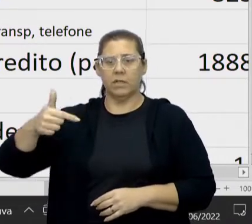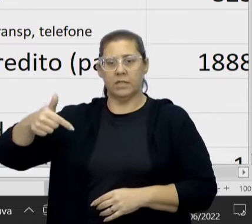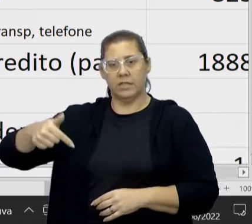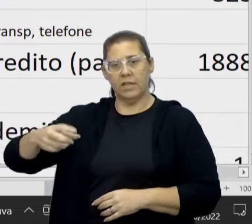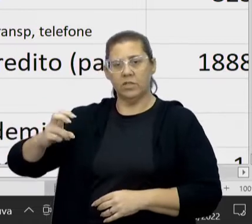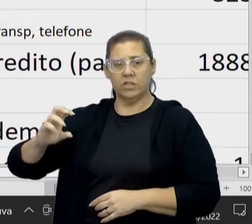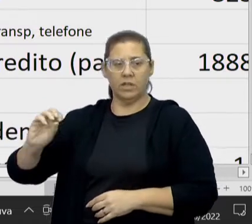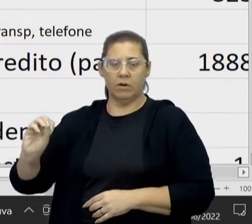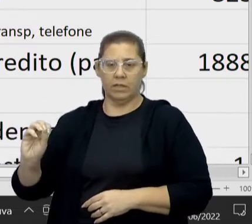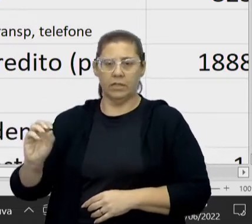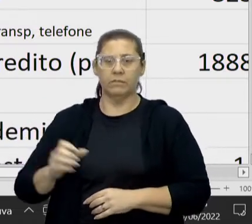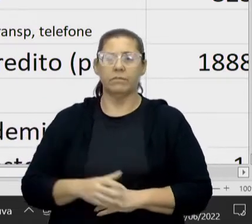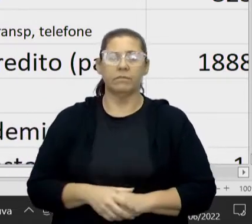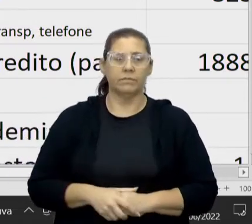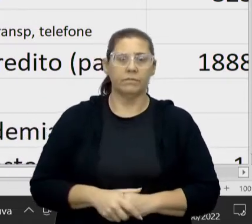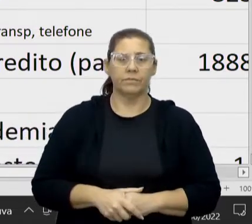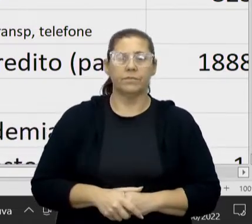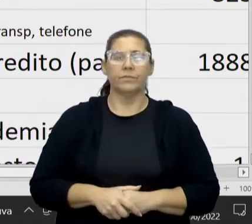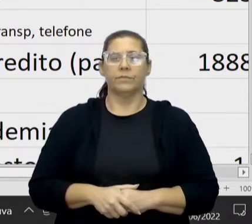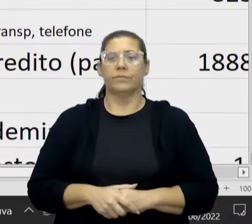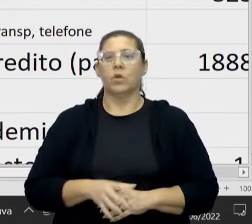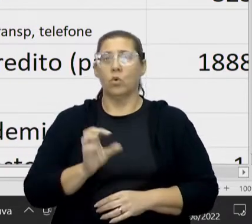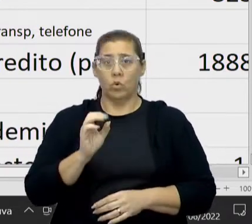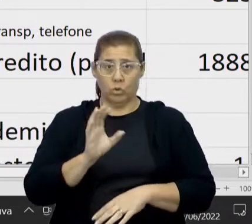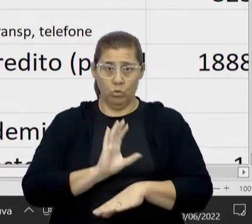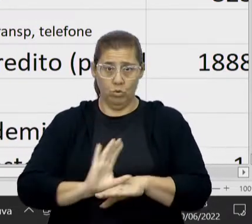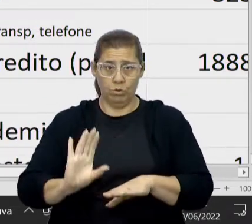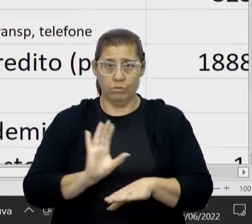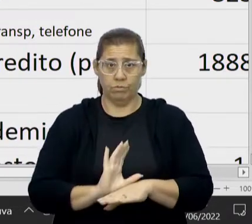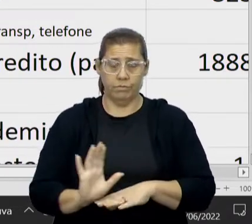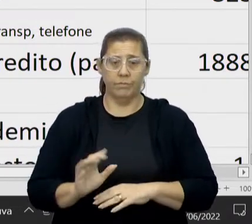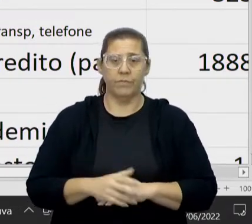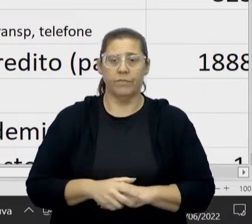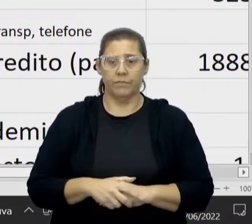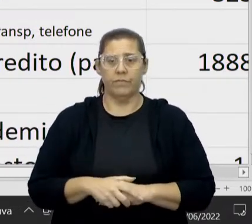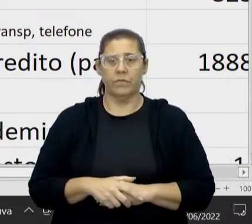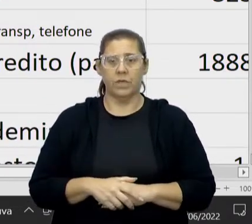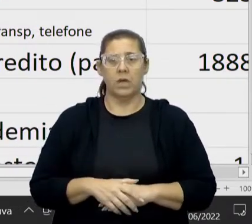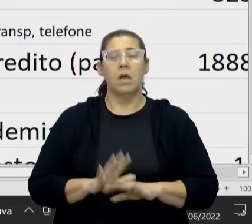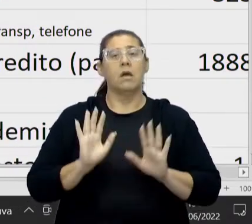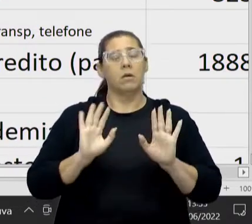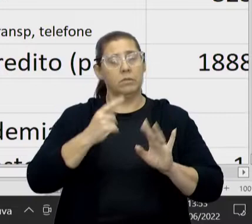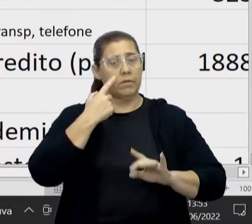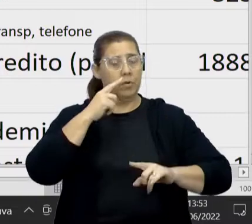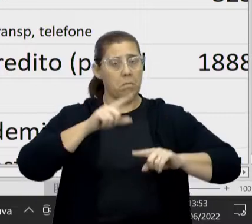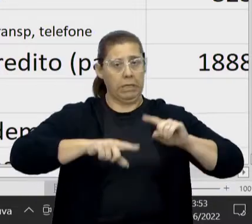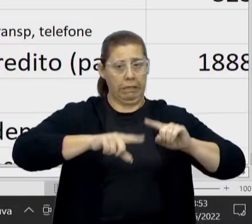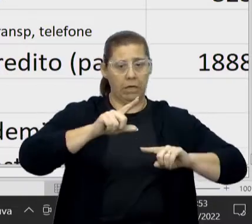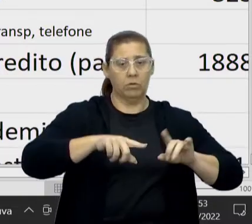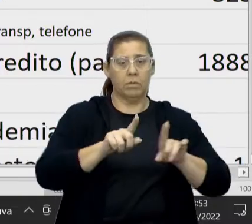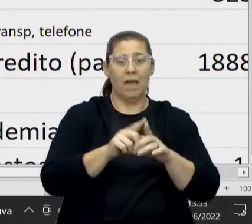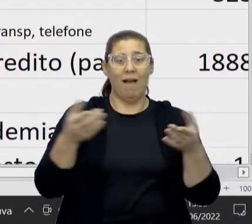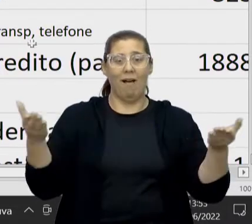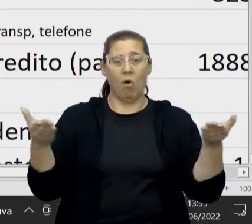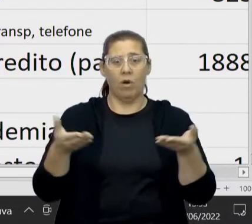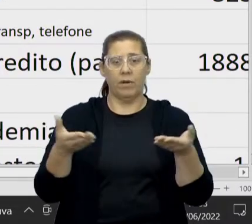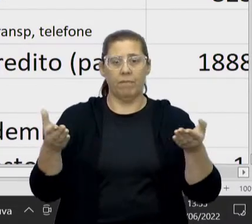20.757,50 centavos só do curso. Só. É isso. Sem contar o material, a gente vai contar o material é agora.